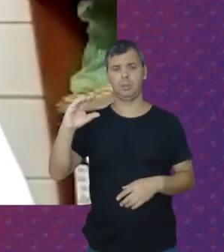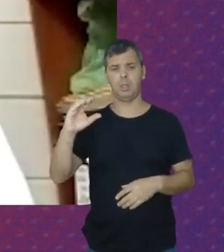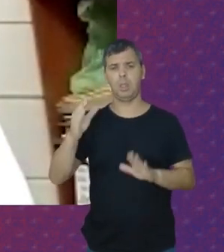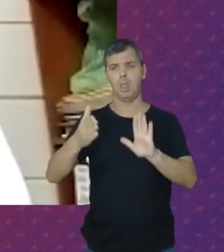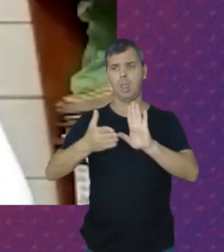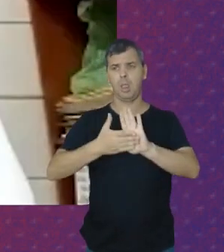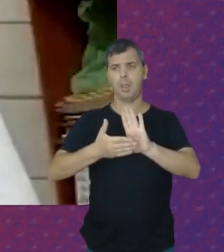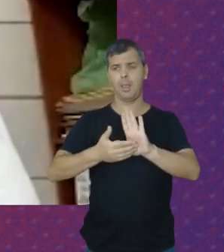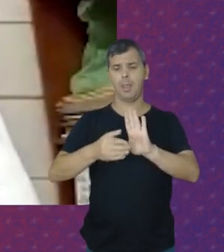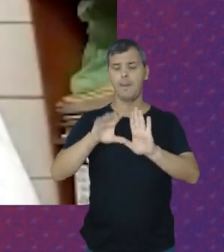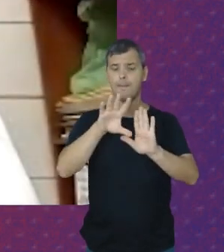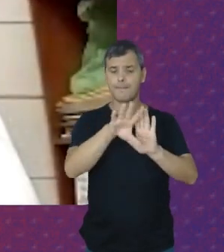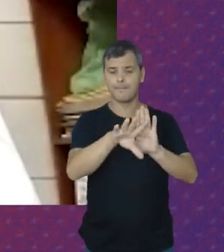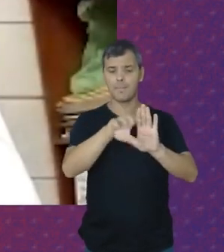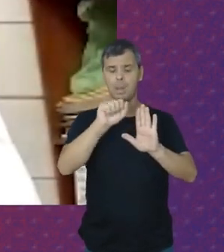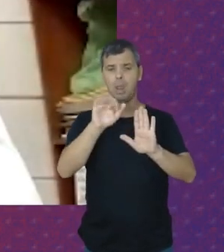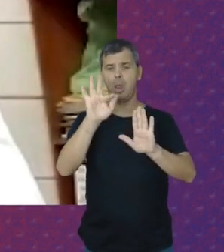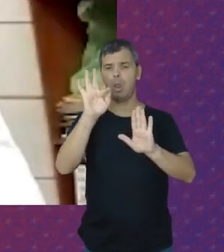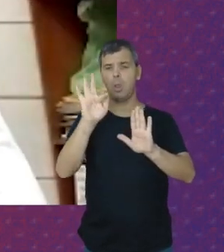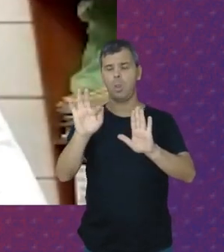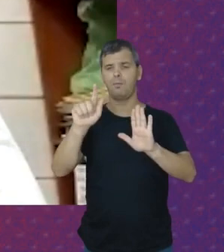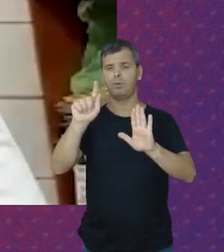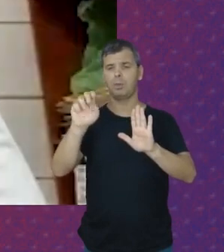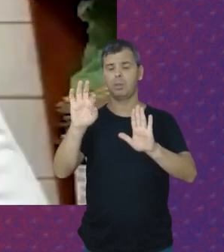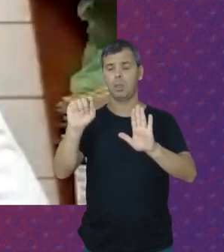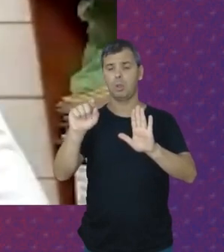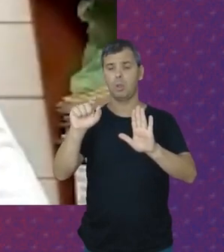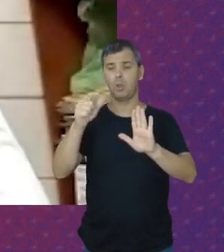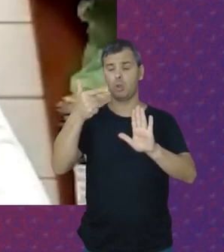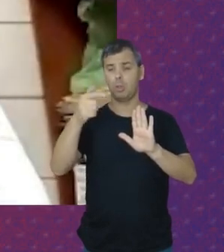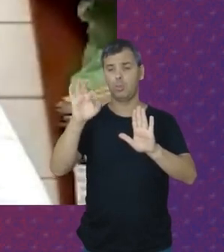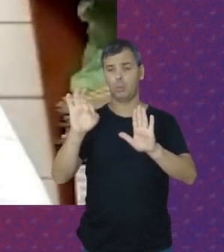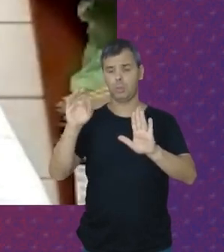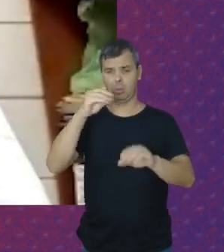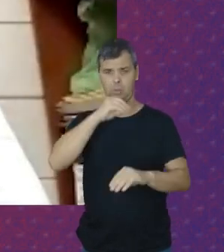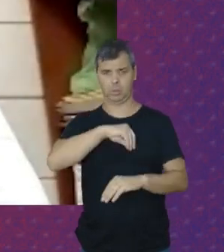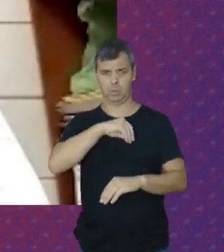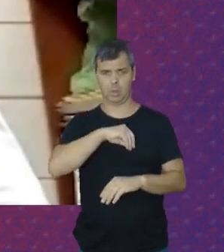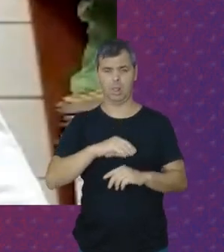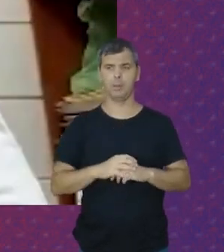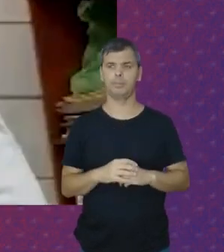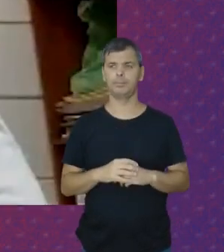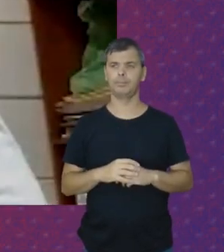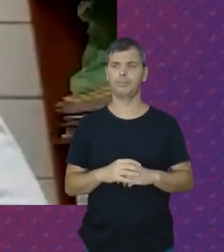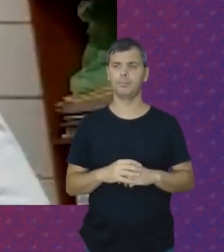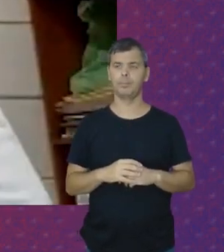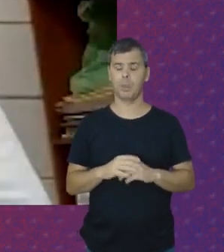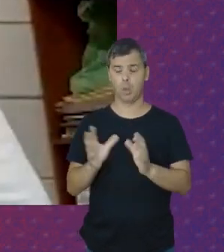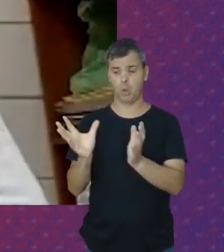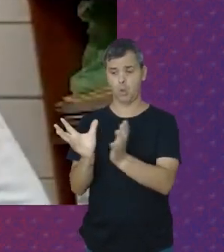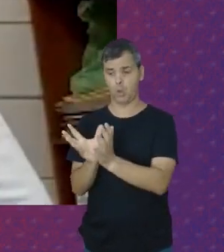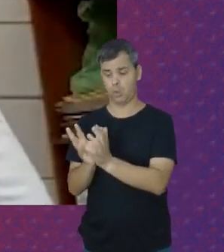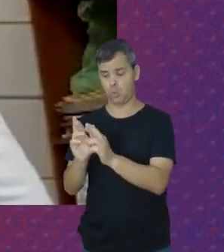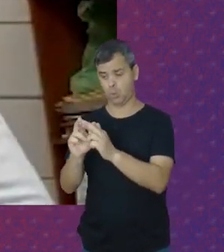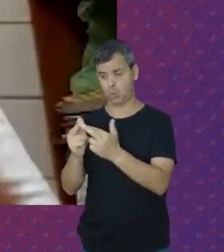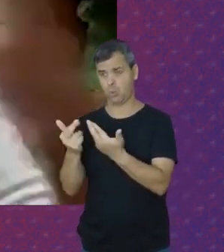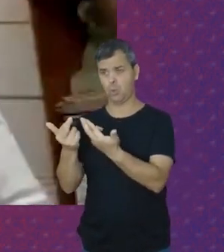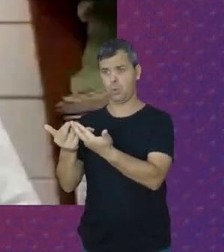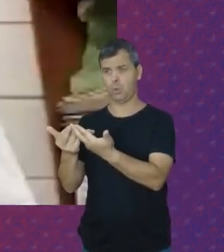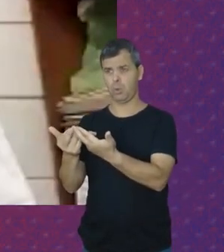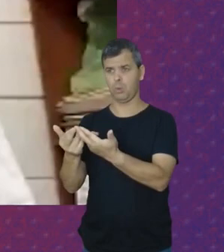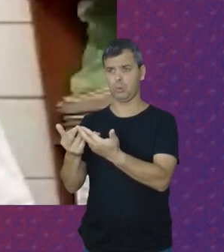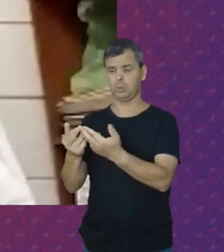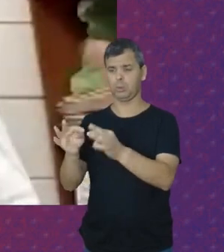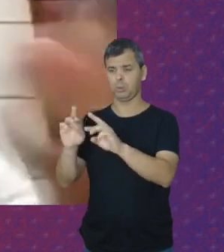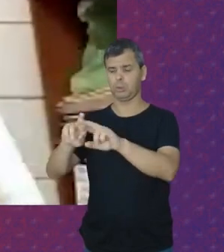Foi recolher O FGTS Com 2% Do salário E aí A categoria Se reuniu Em muitos